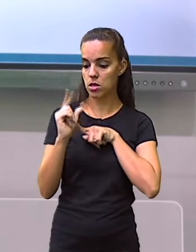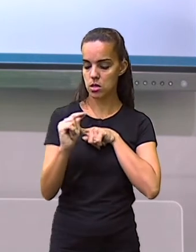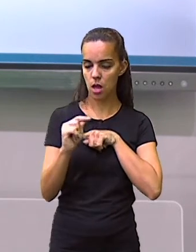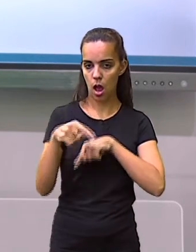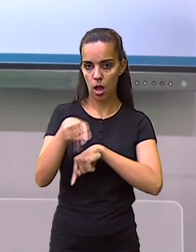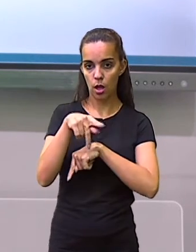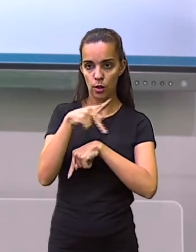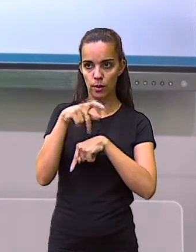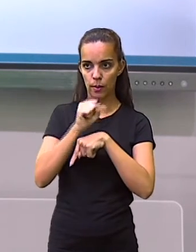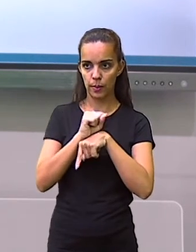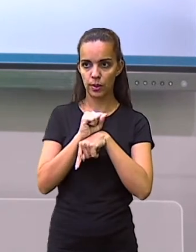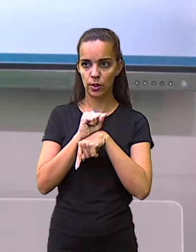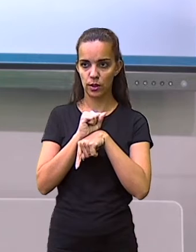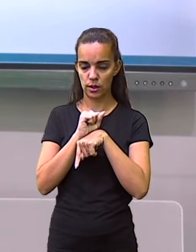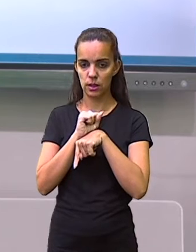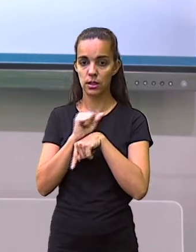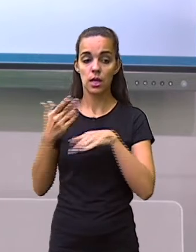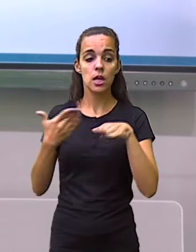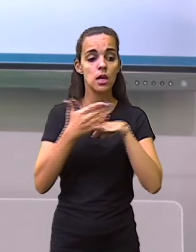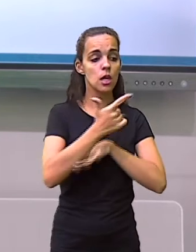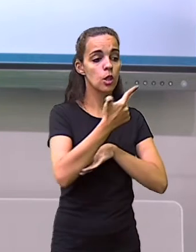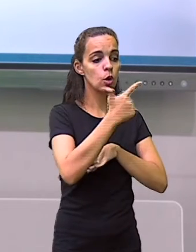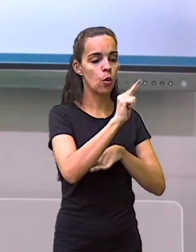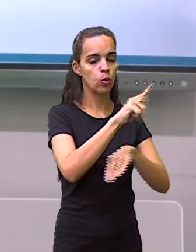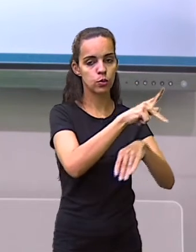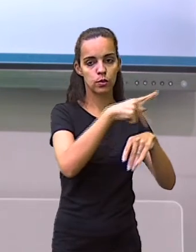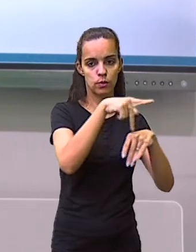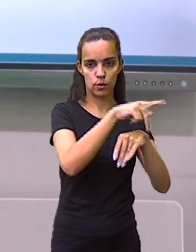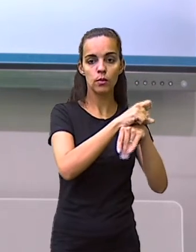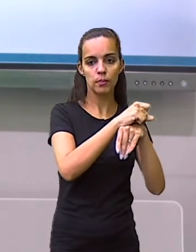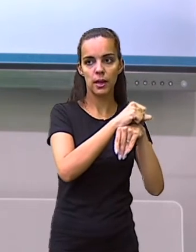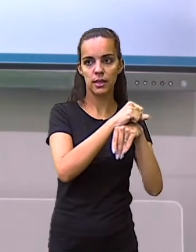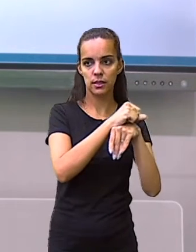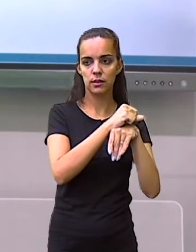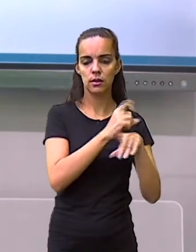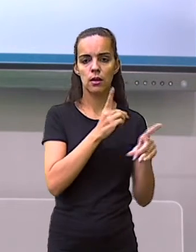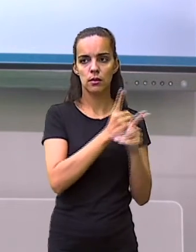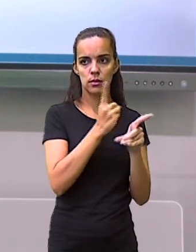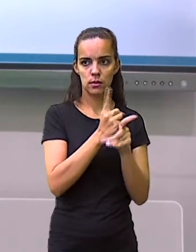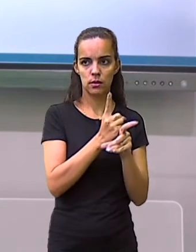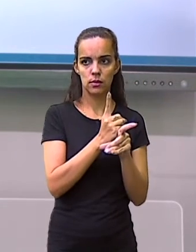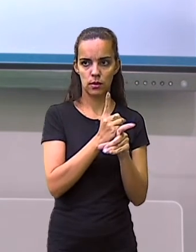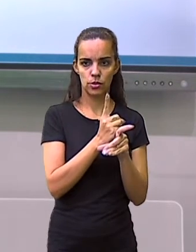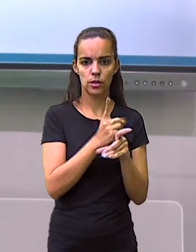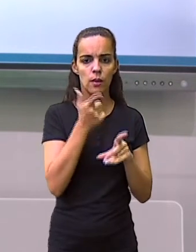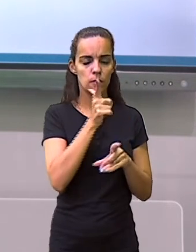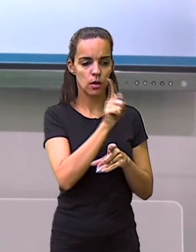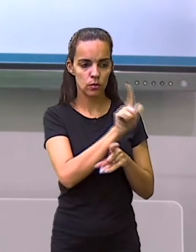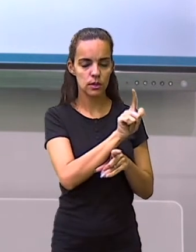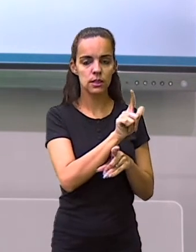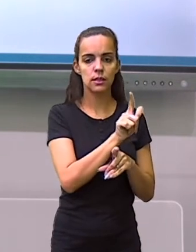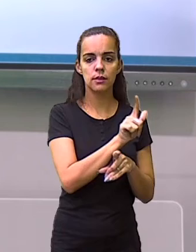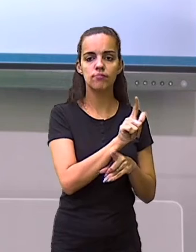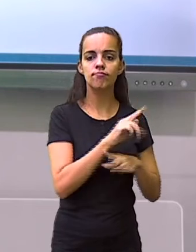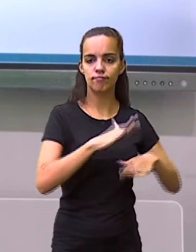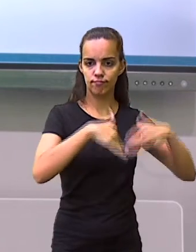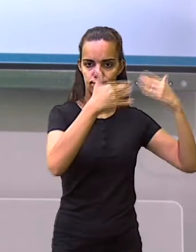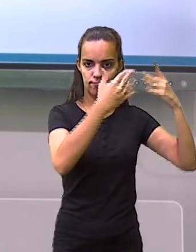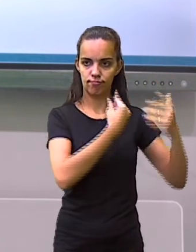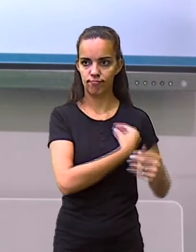em busca de outro país para satisfazer as suas necessidades. Por exemplo,